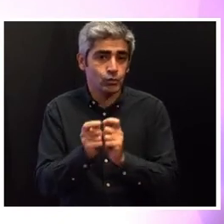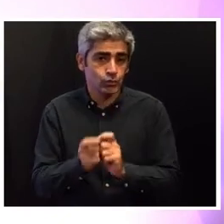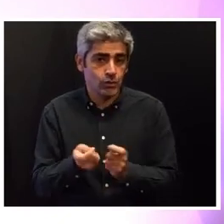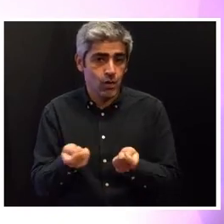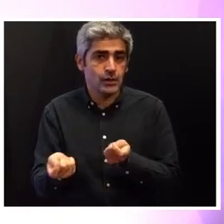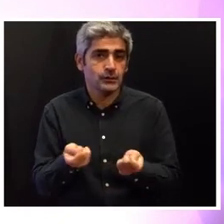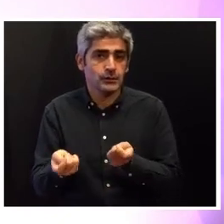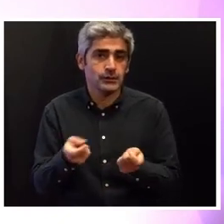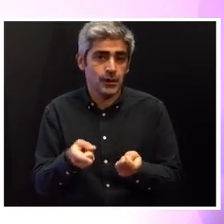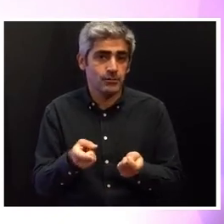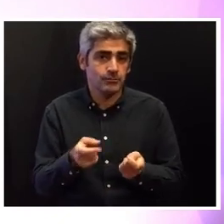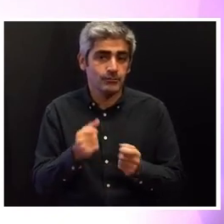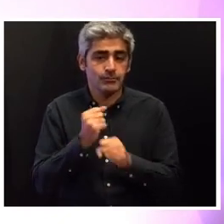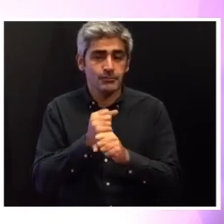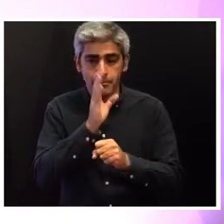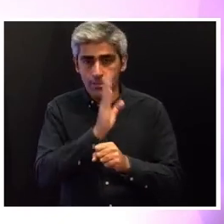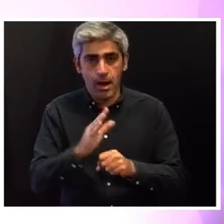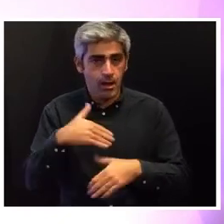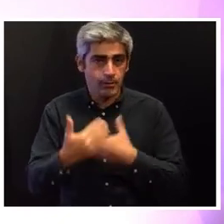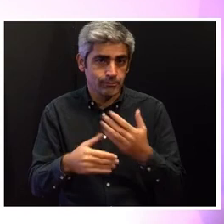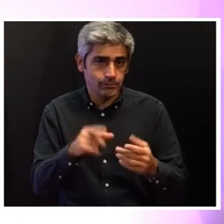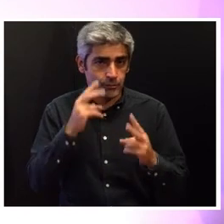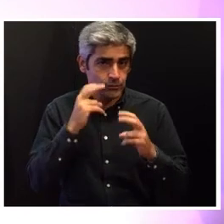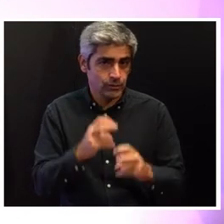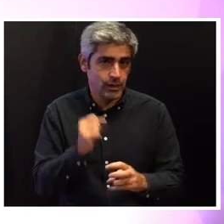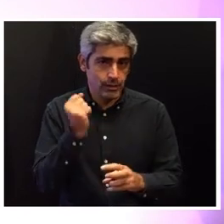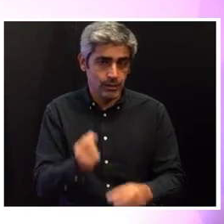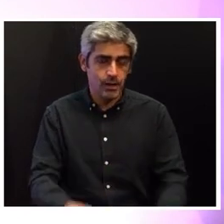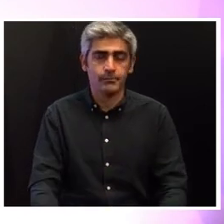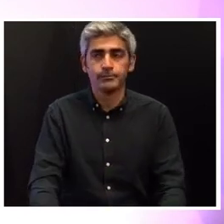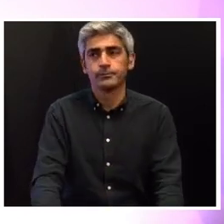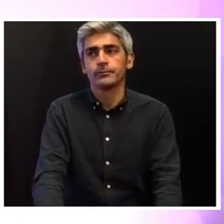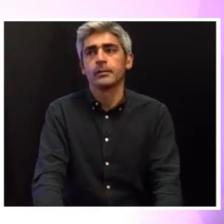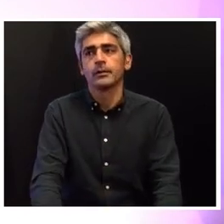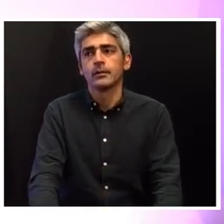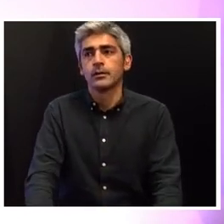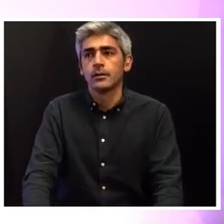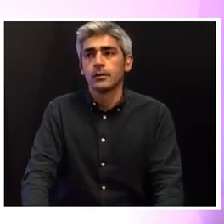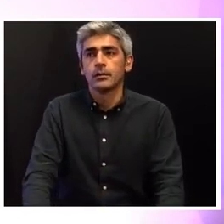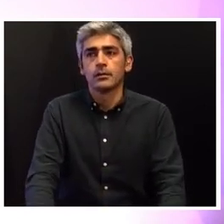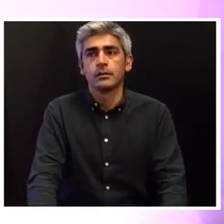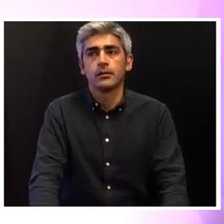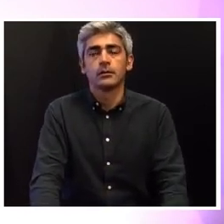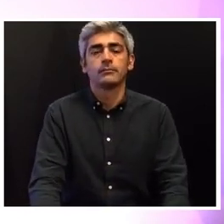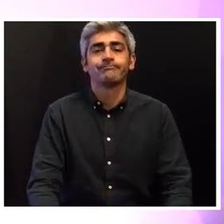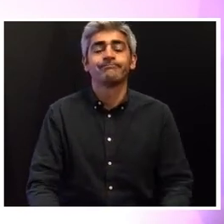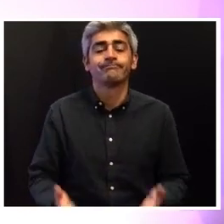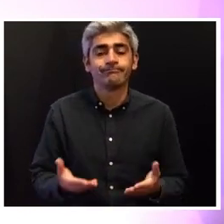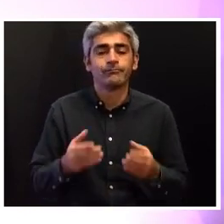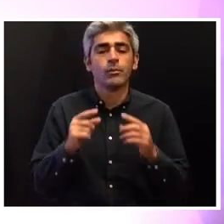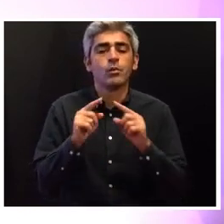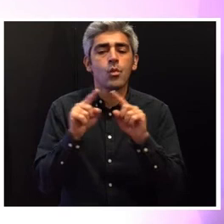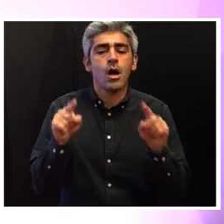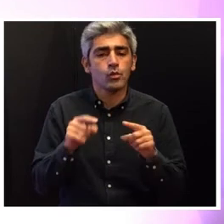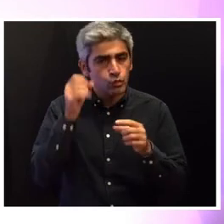organização operacional da investigação criminal. Temos um quadro jurídico